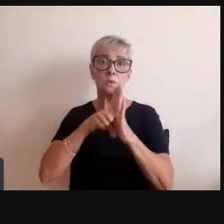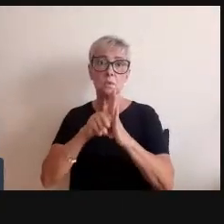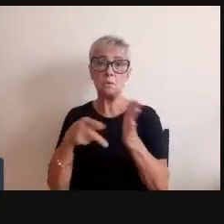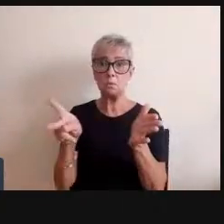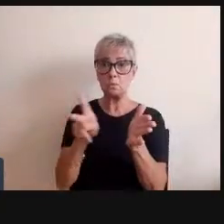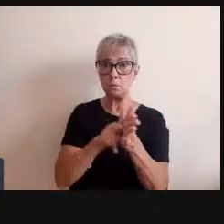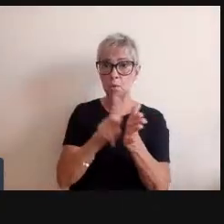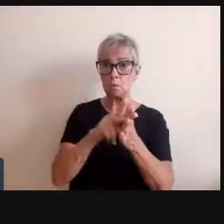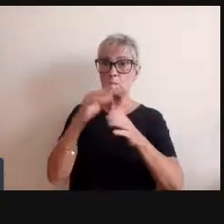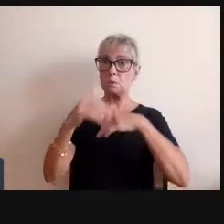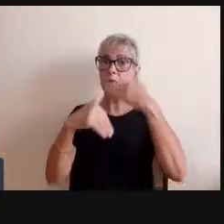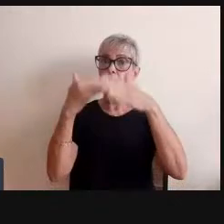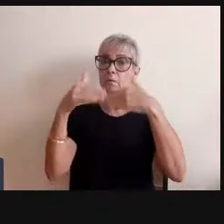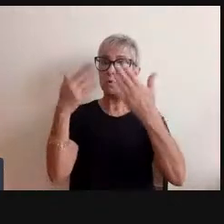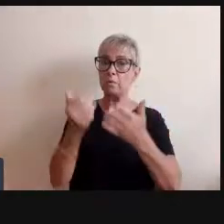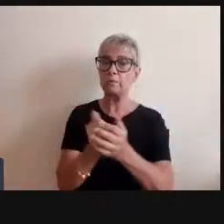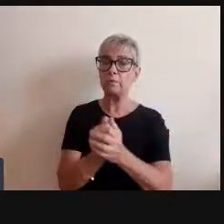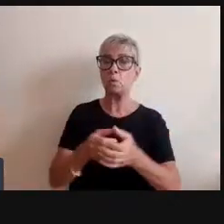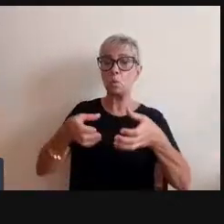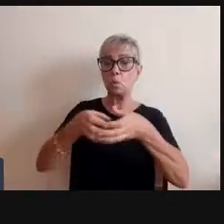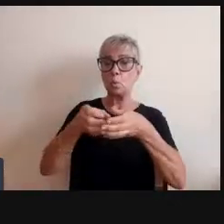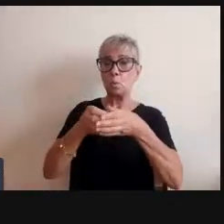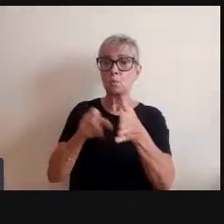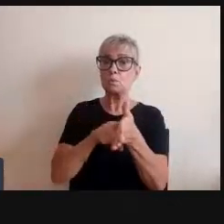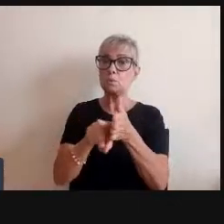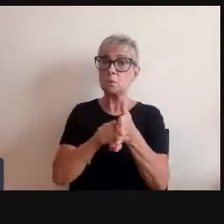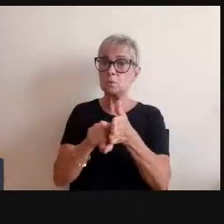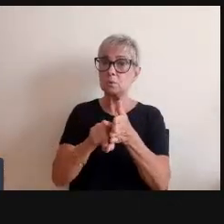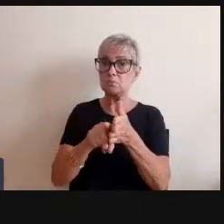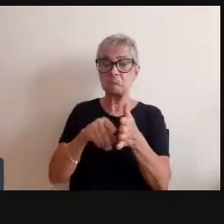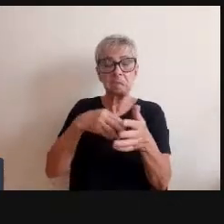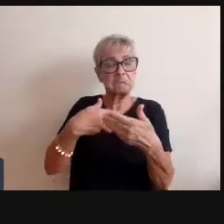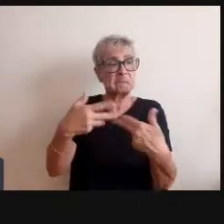desenvolvido, um grupo de pesquisa, entre outros.